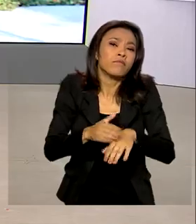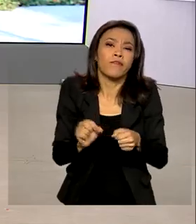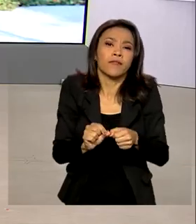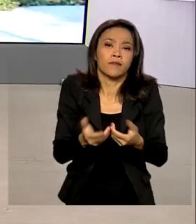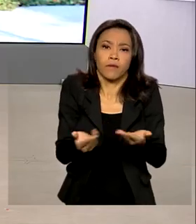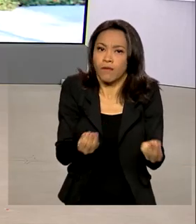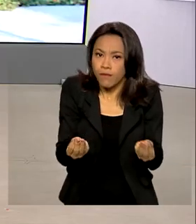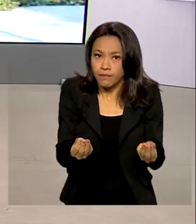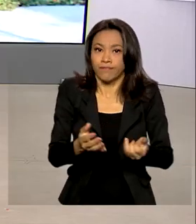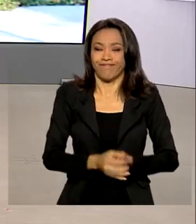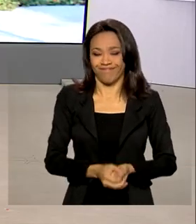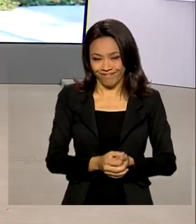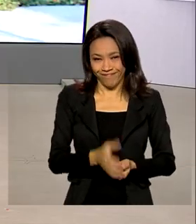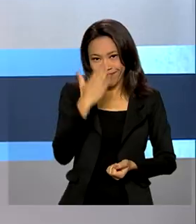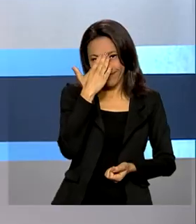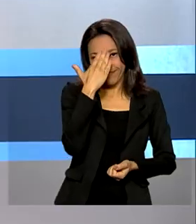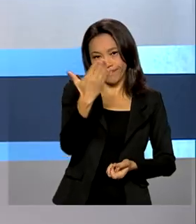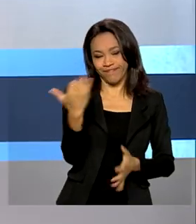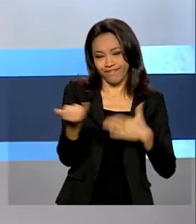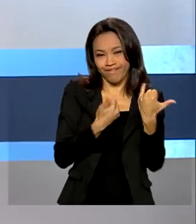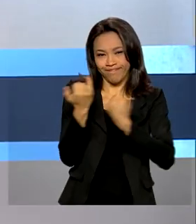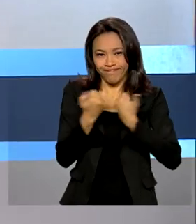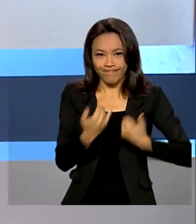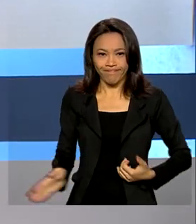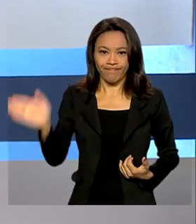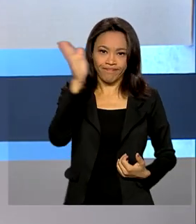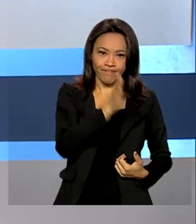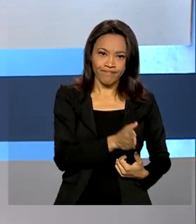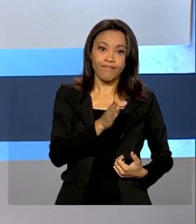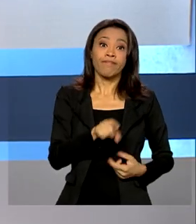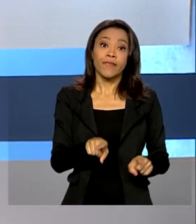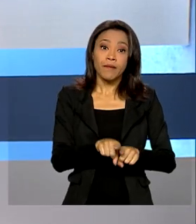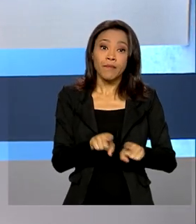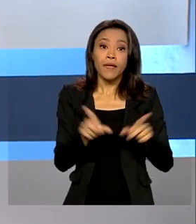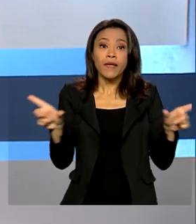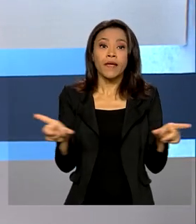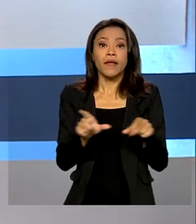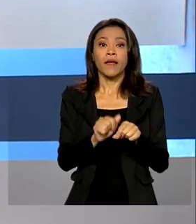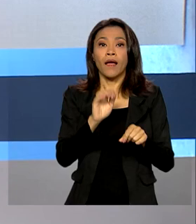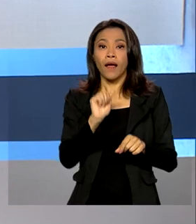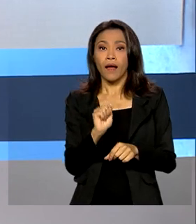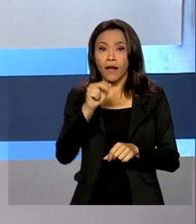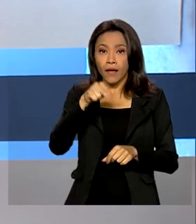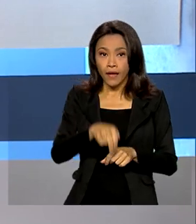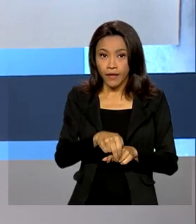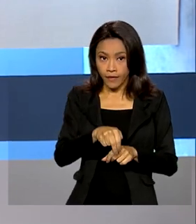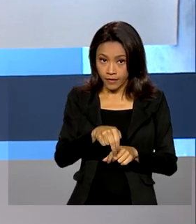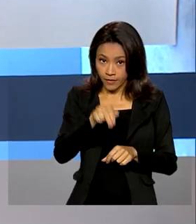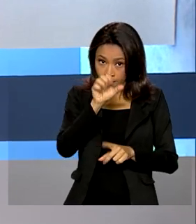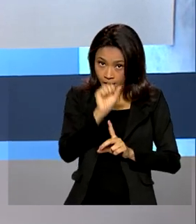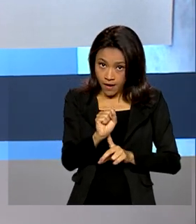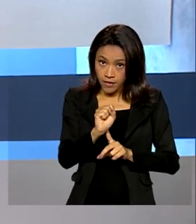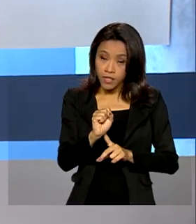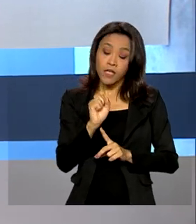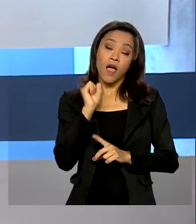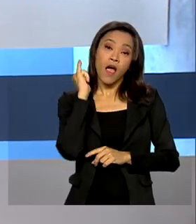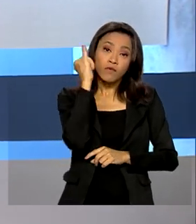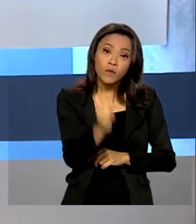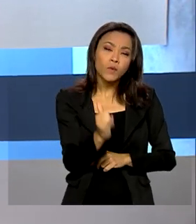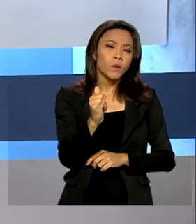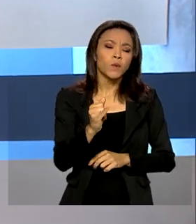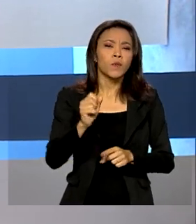Tá certo Glauco, obrigada pelas suas informações. E olha, a Agência Nacional de Saúde Suplementar determinou que os planos de saúde